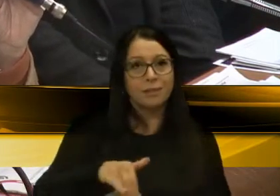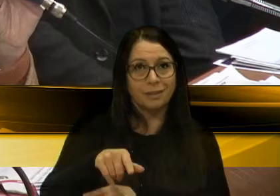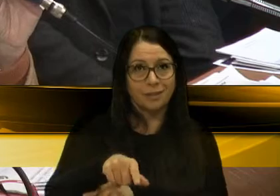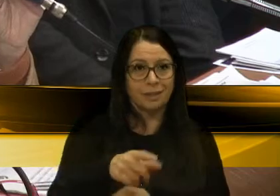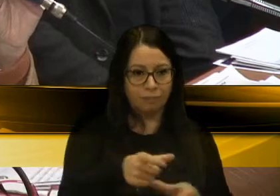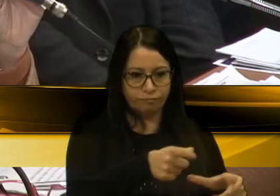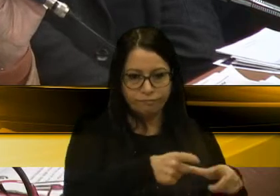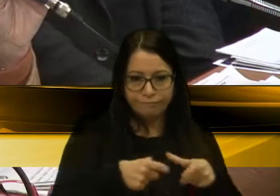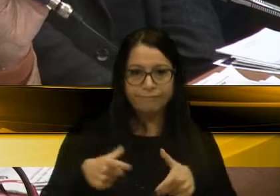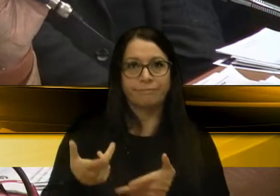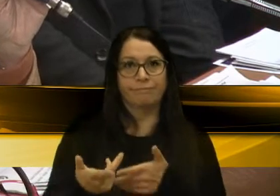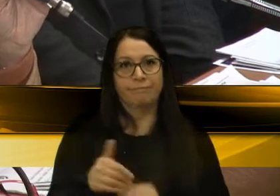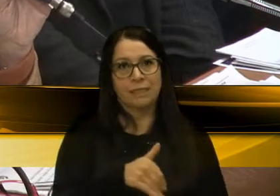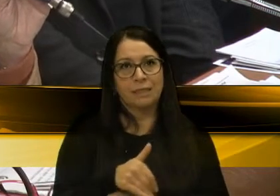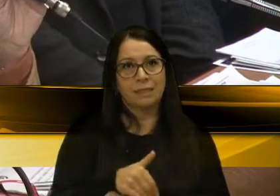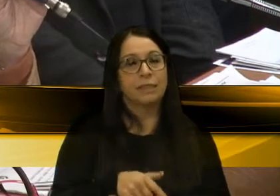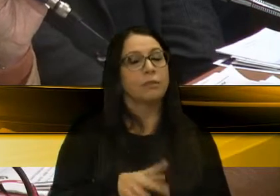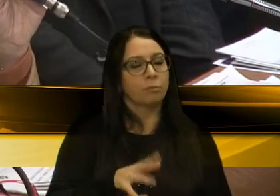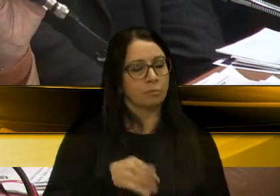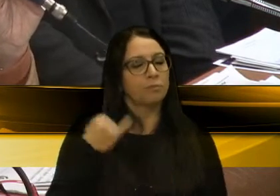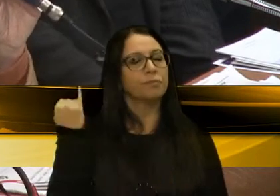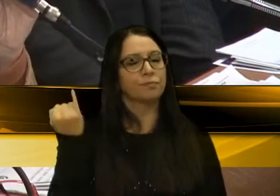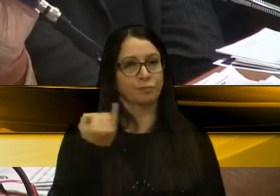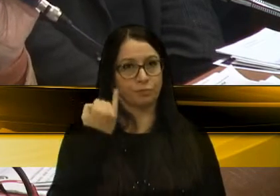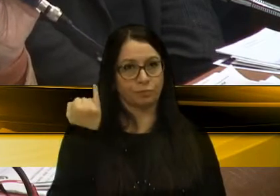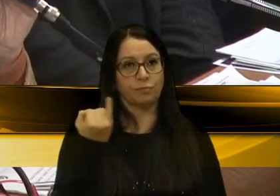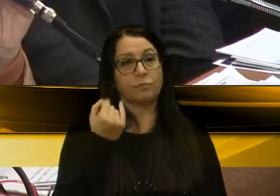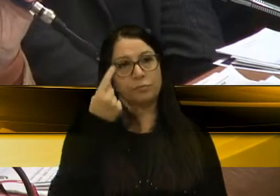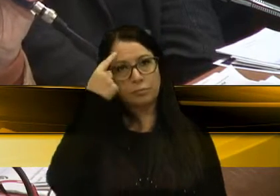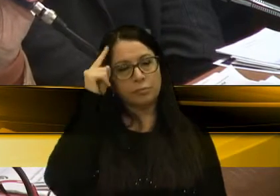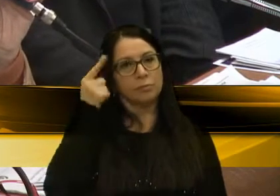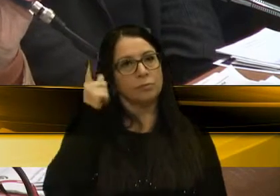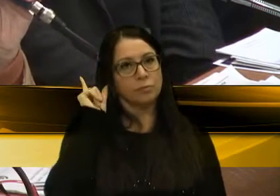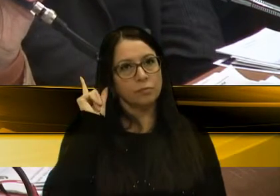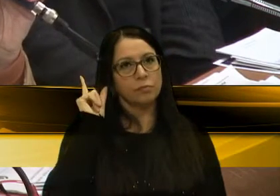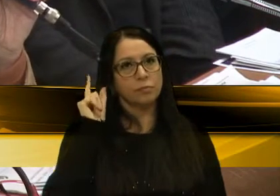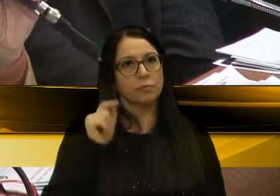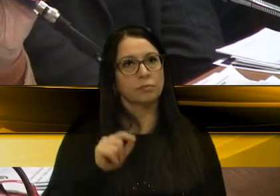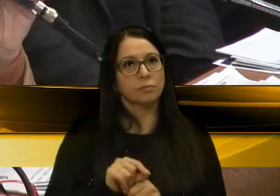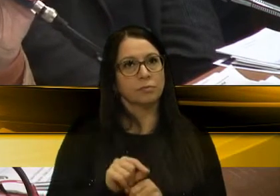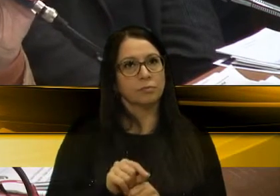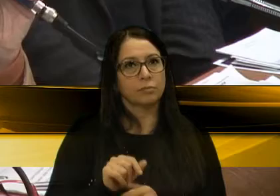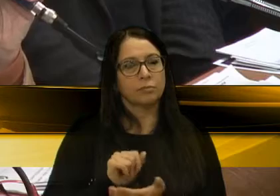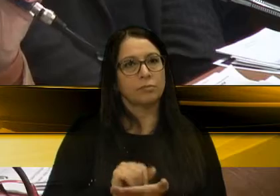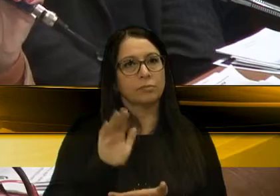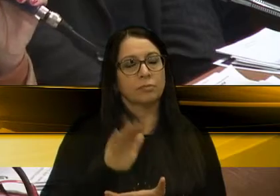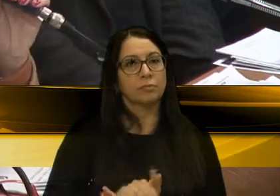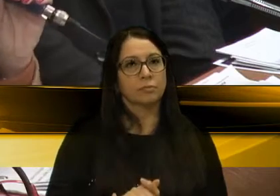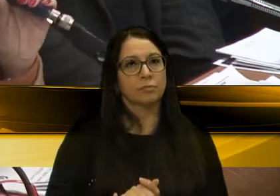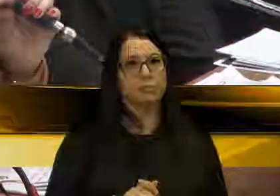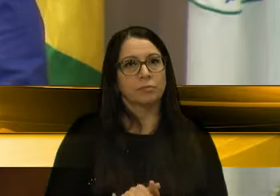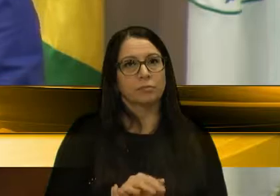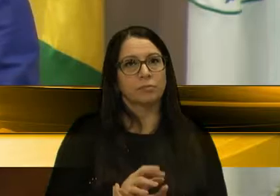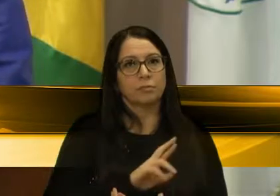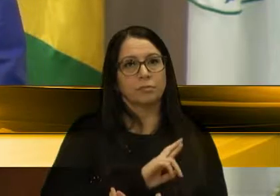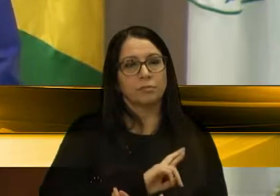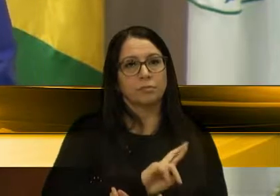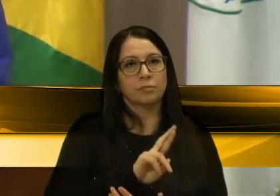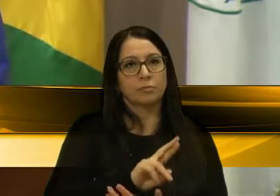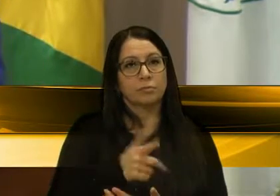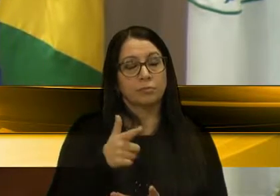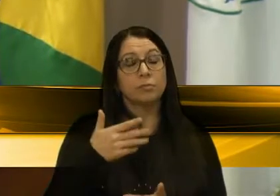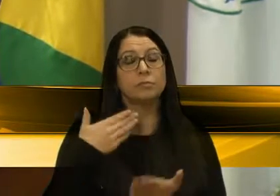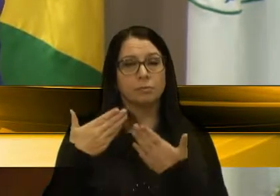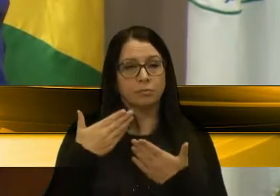Então, penso que foi muito importante a iniciativa de ontem e agora nós acompanharmos os resultados. Sem